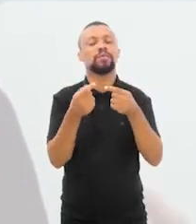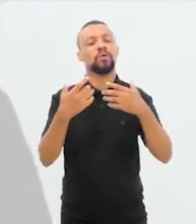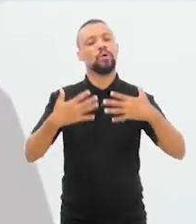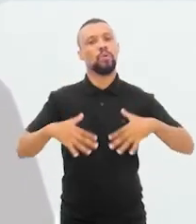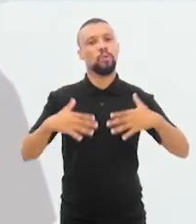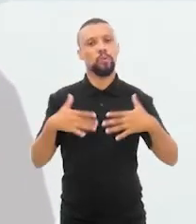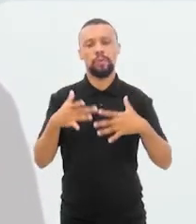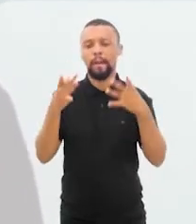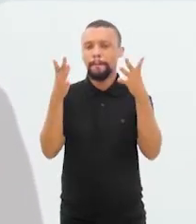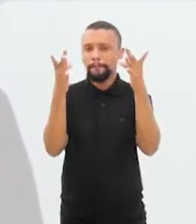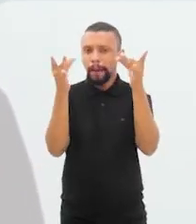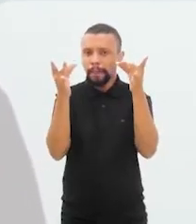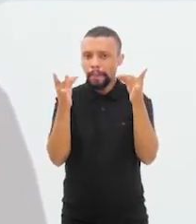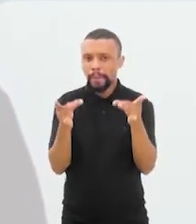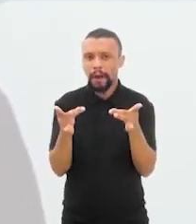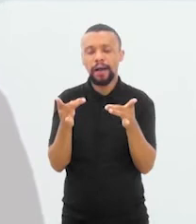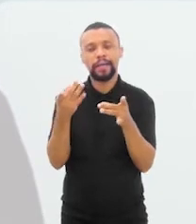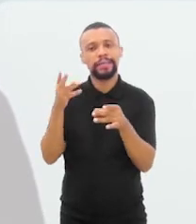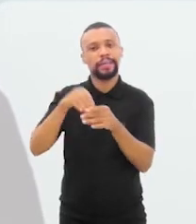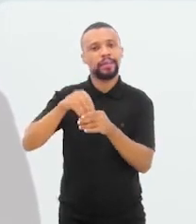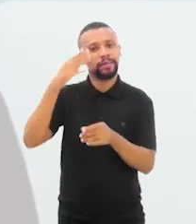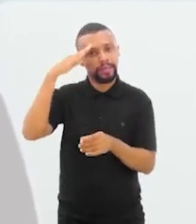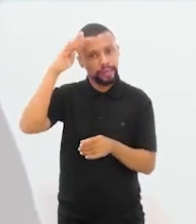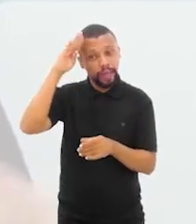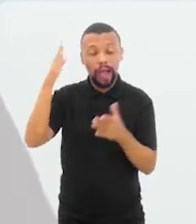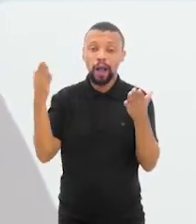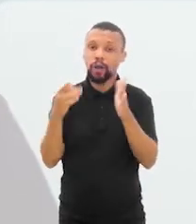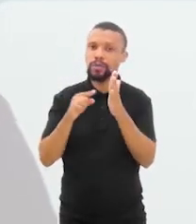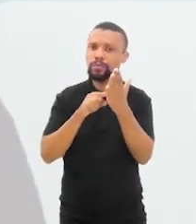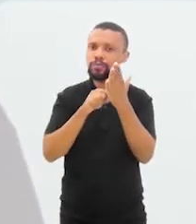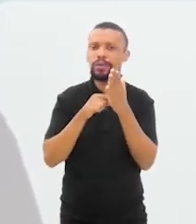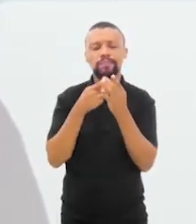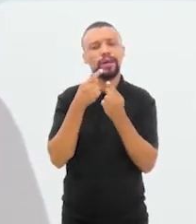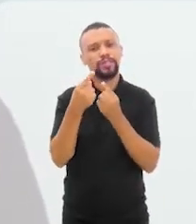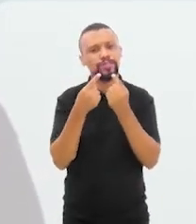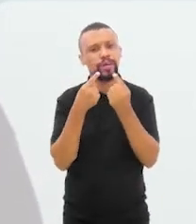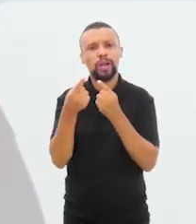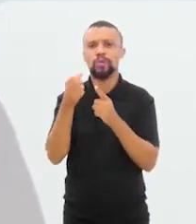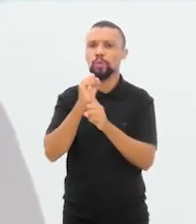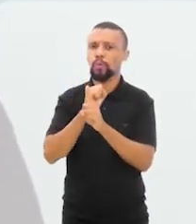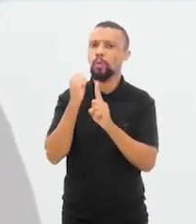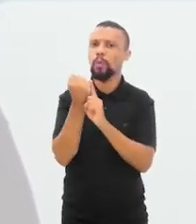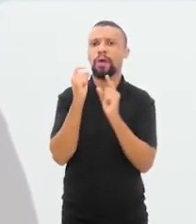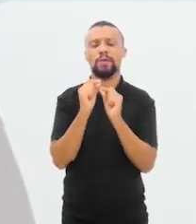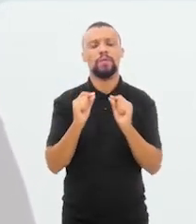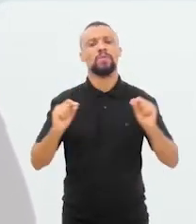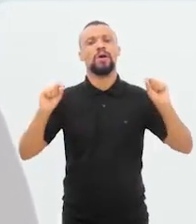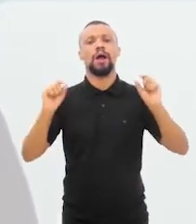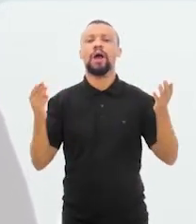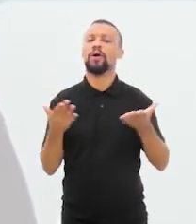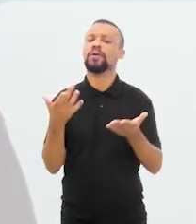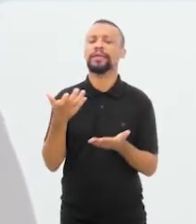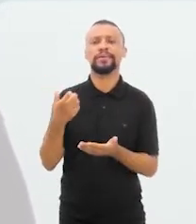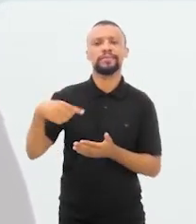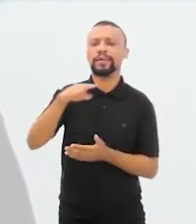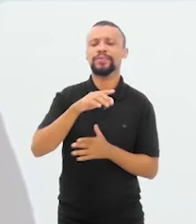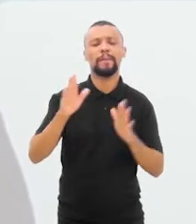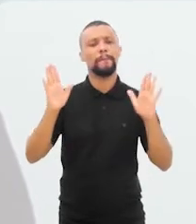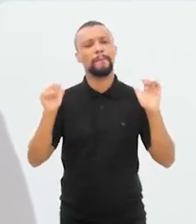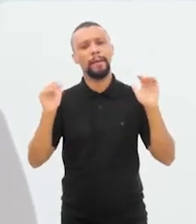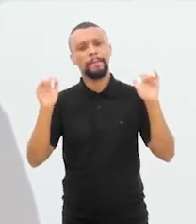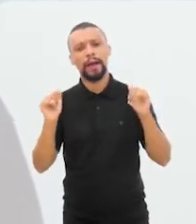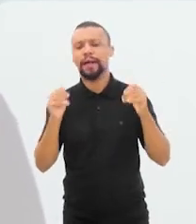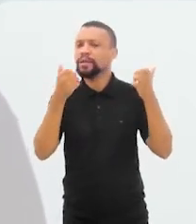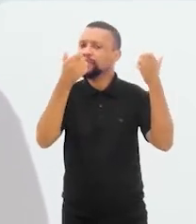discussões já estão muito mais aprofundadas na academia, agora são trazidas para diálogo com sociedade. E aí eu queria que